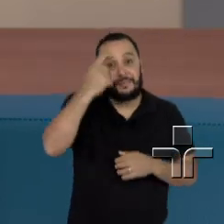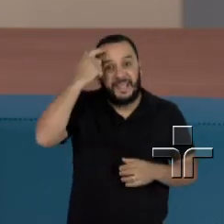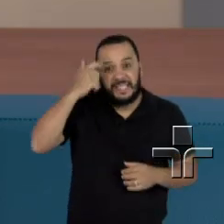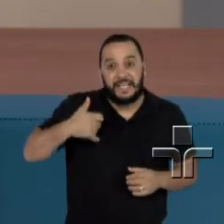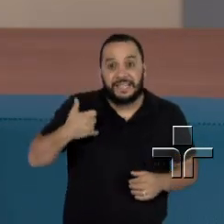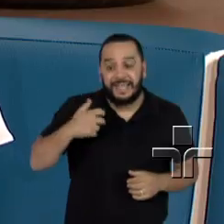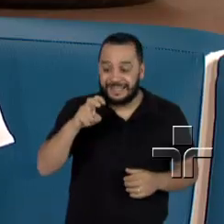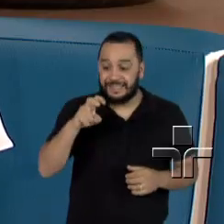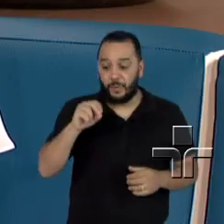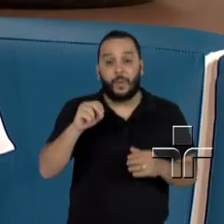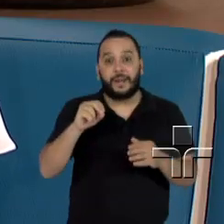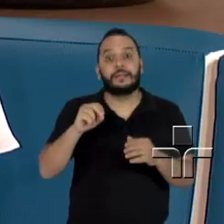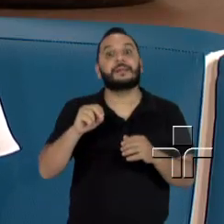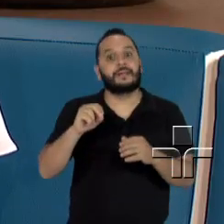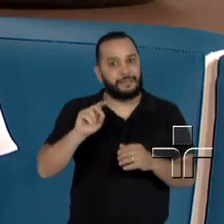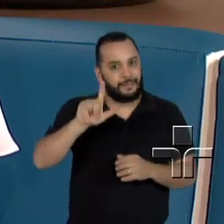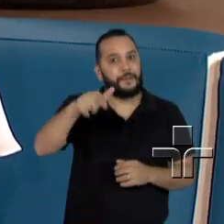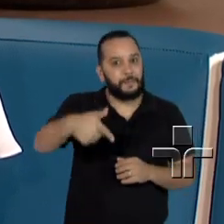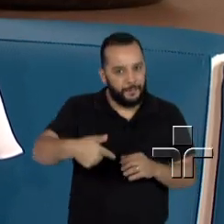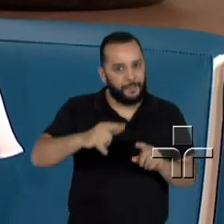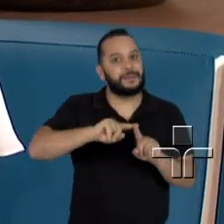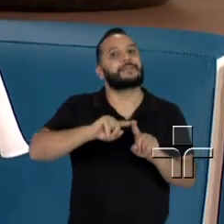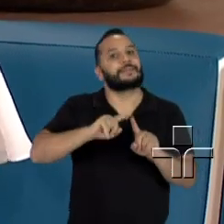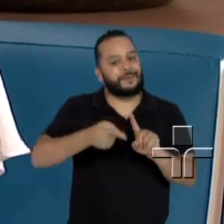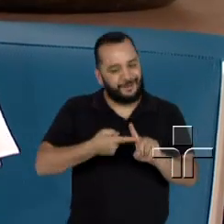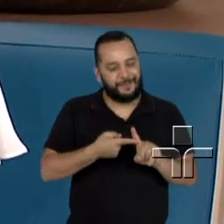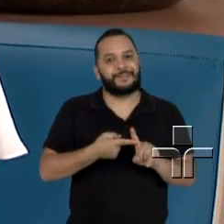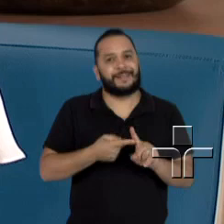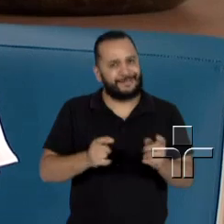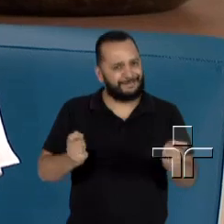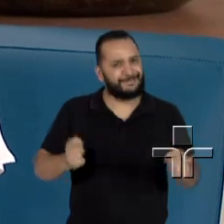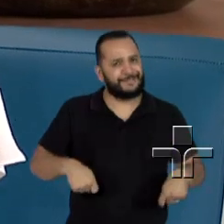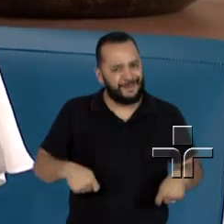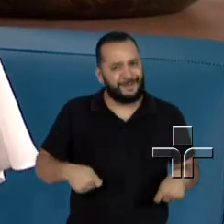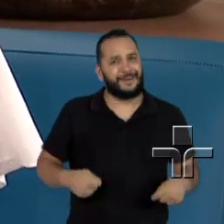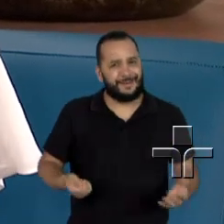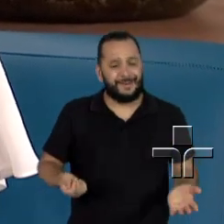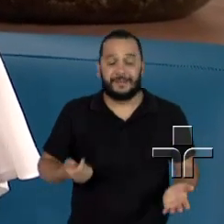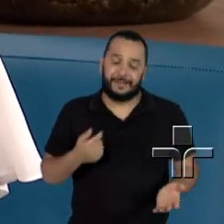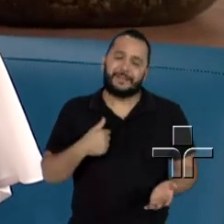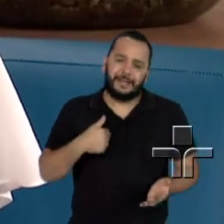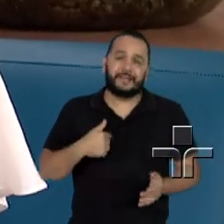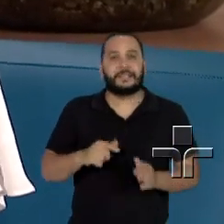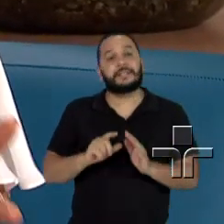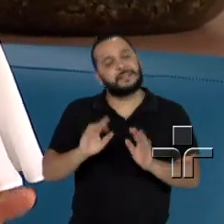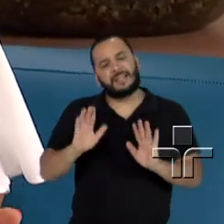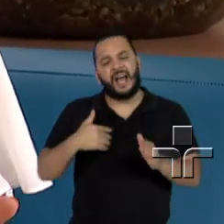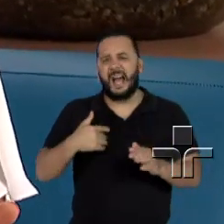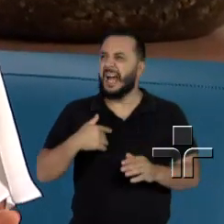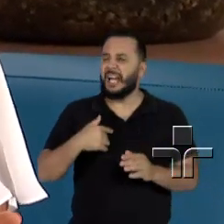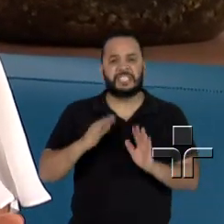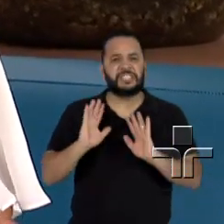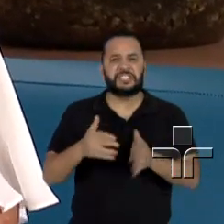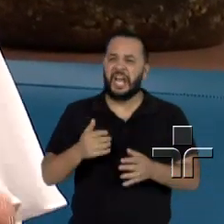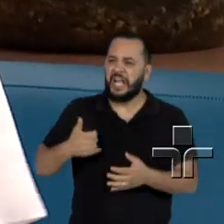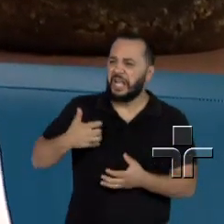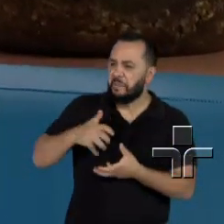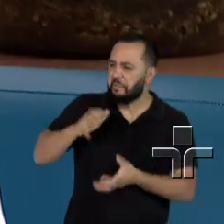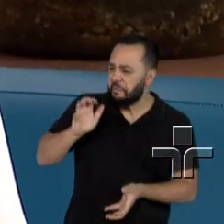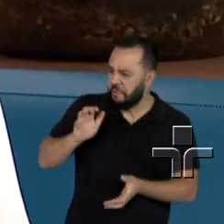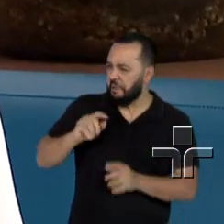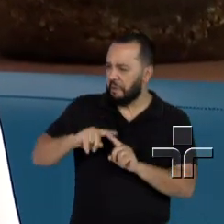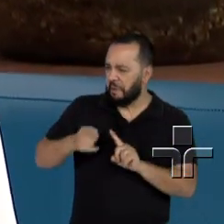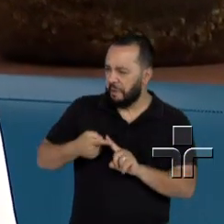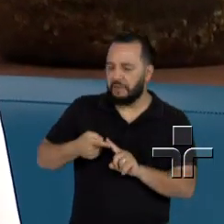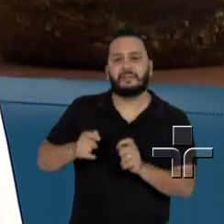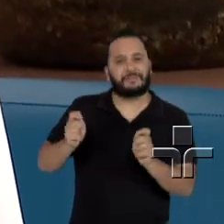50 anos. Sim, é possível. E é a prova de que nunca é tarde para realizar este sonho. Estão com